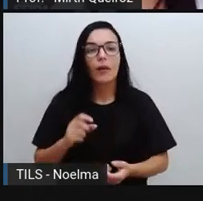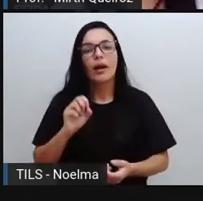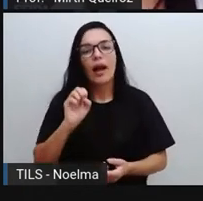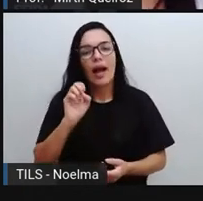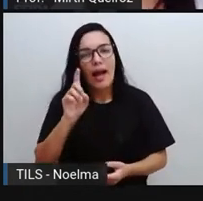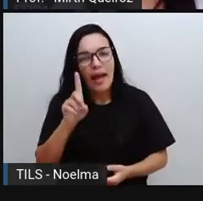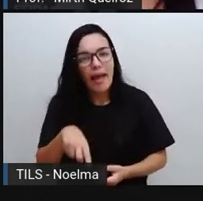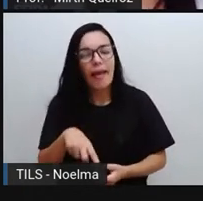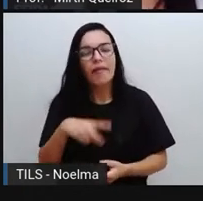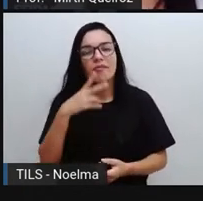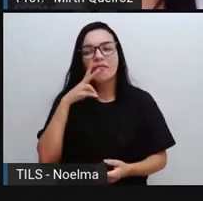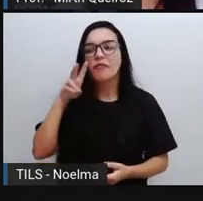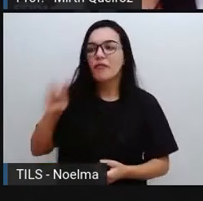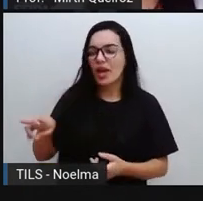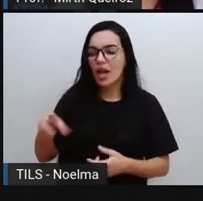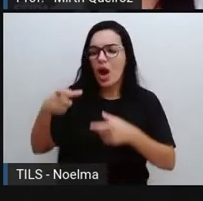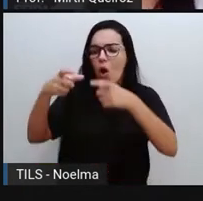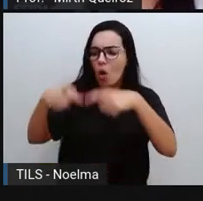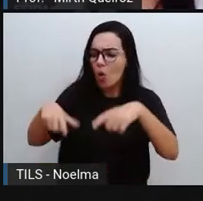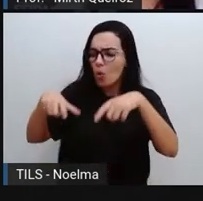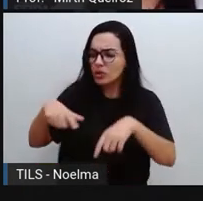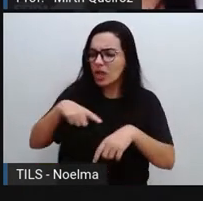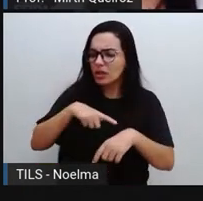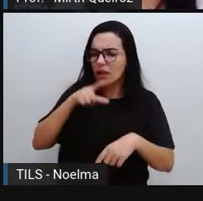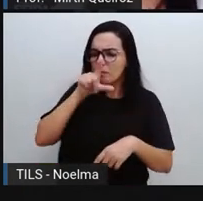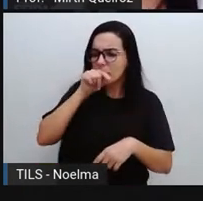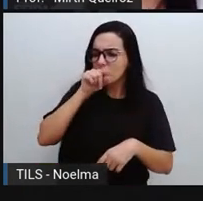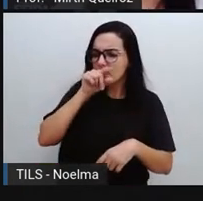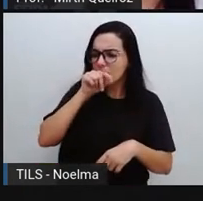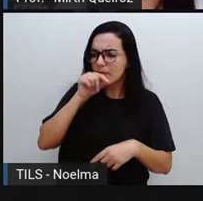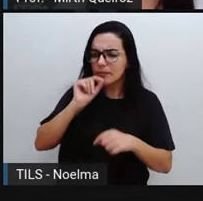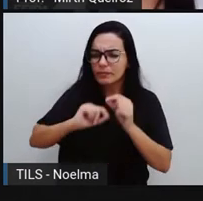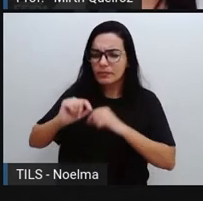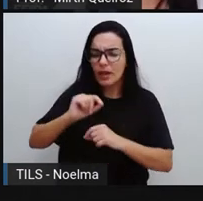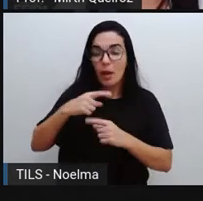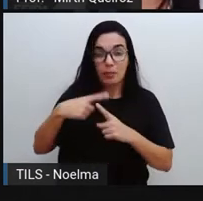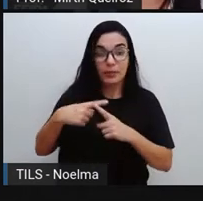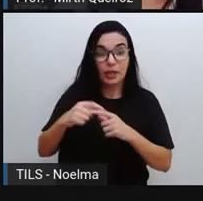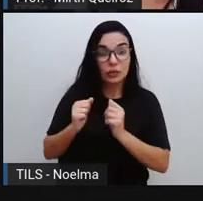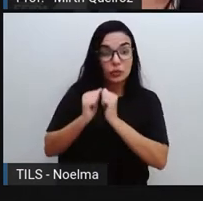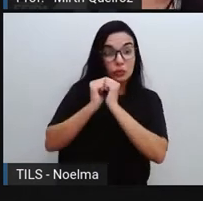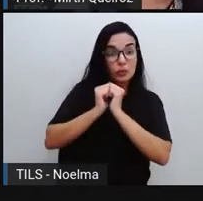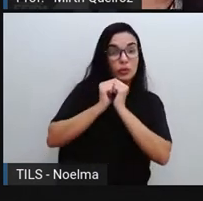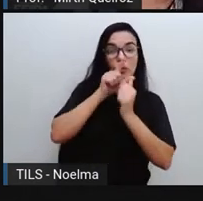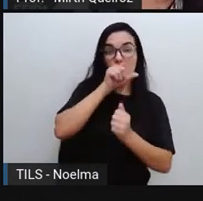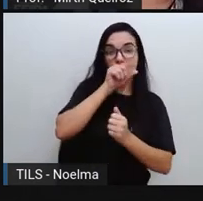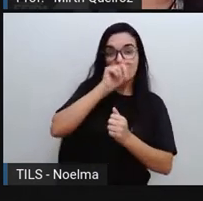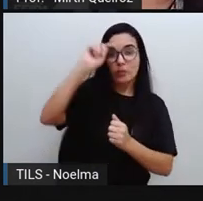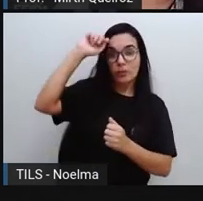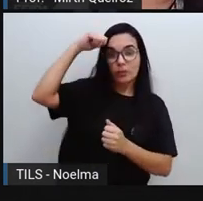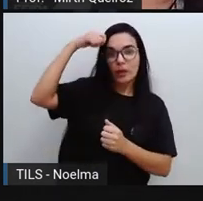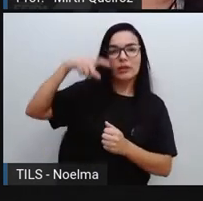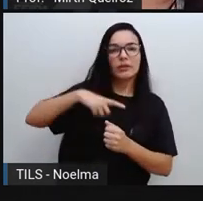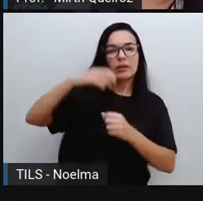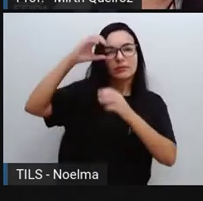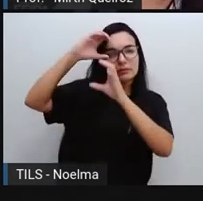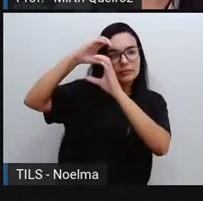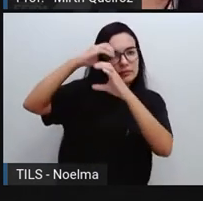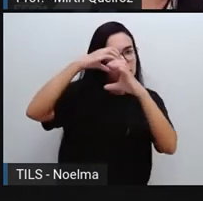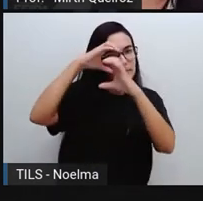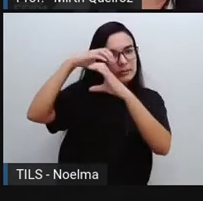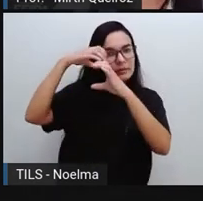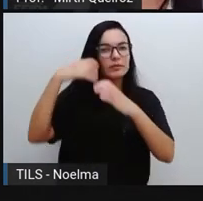ver a imagem, porque os urubus estavam carregando uma câmera, e ainda conseguiriam chegar até o local